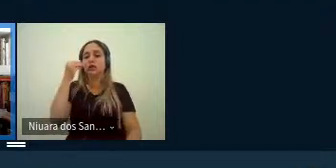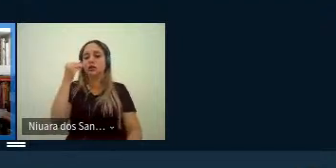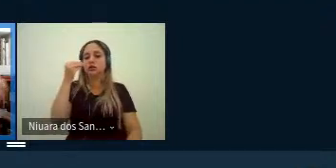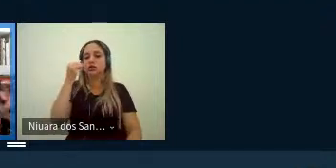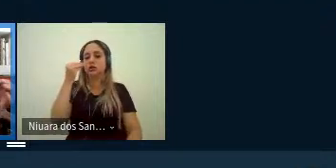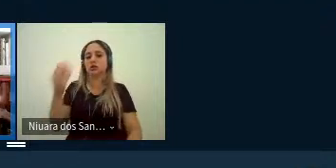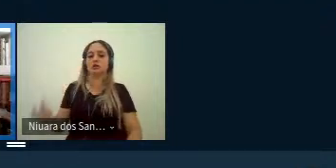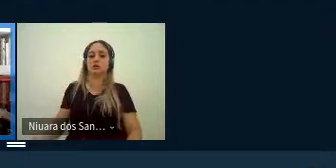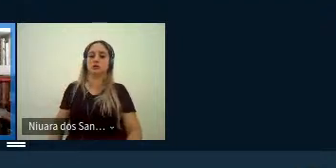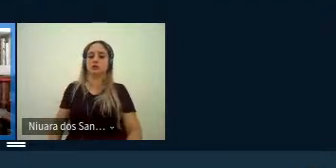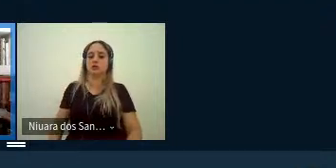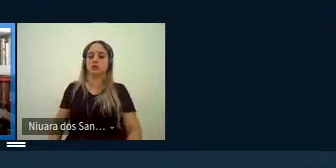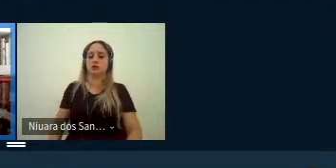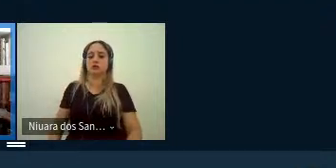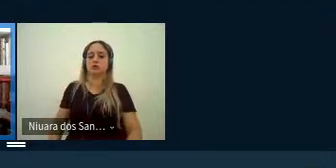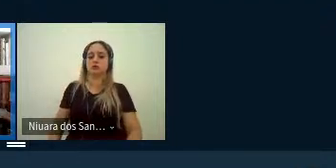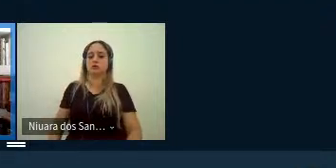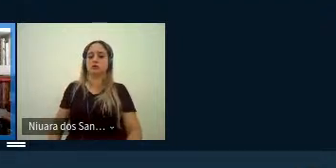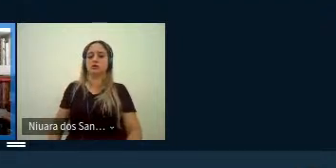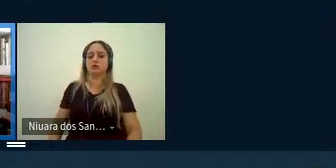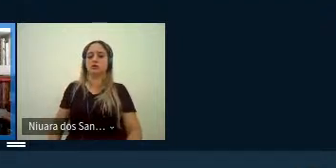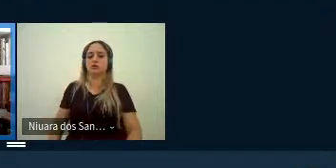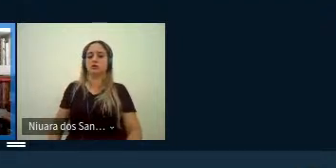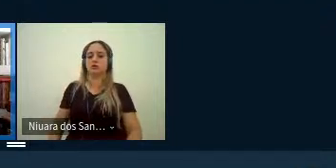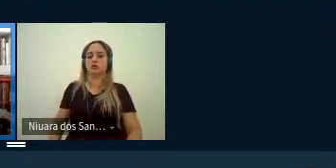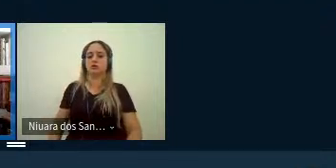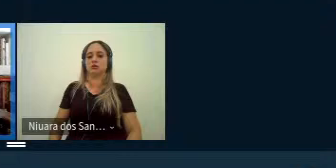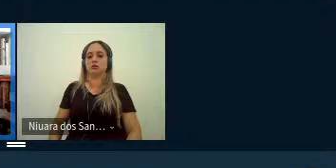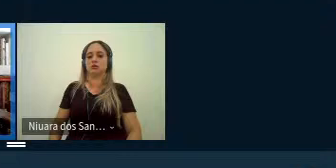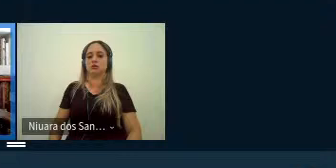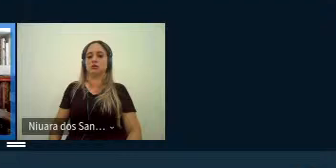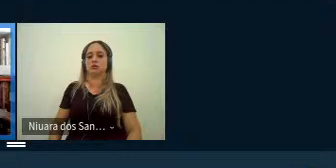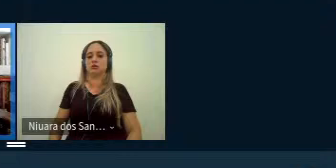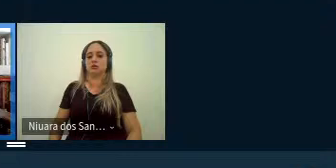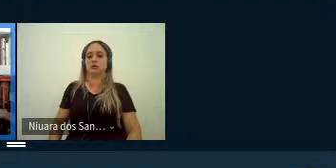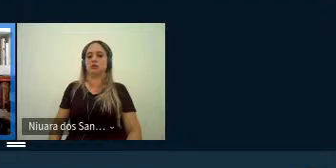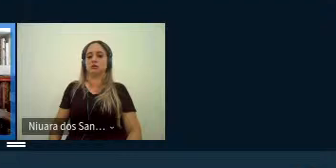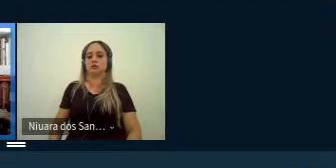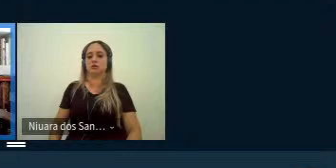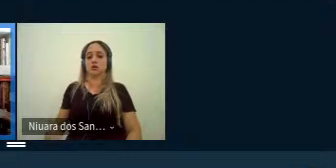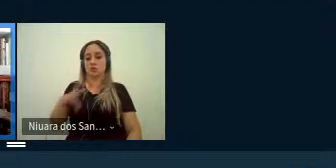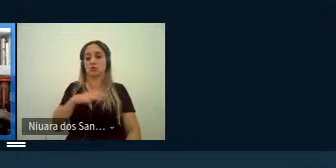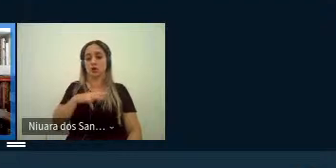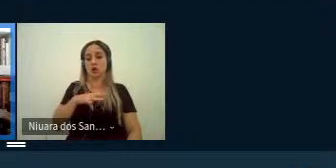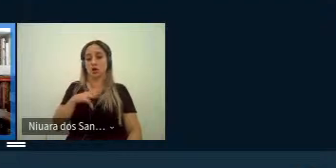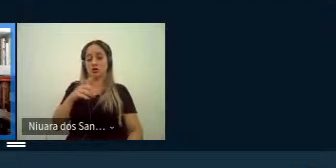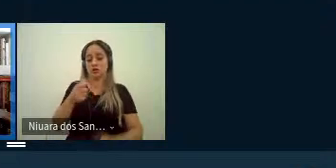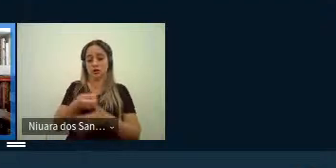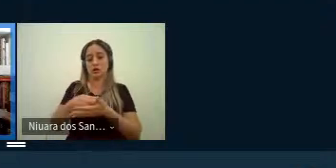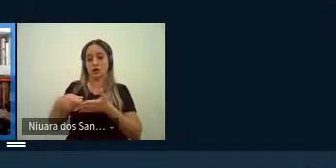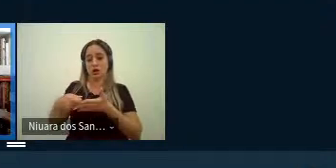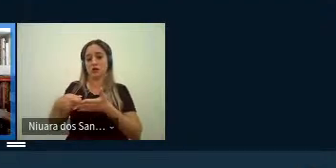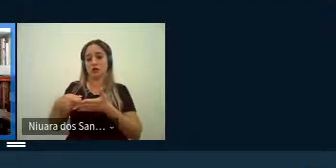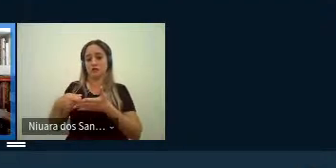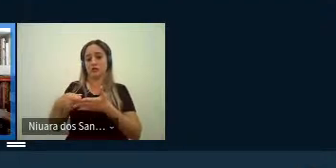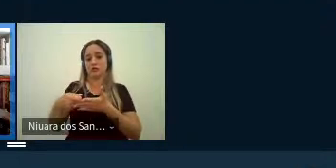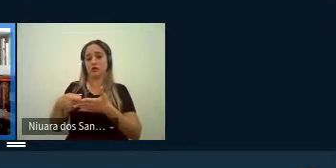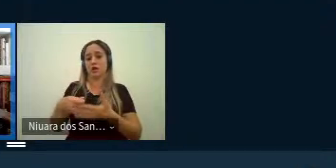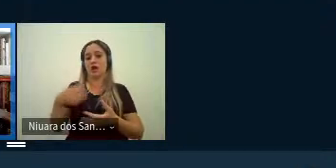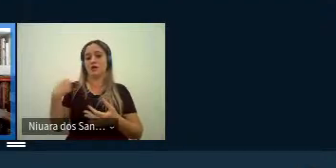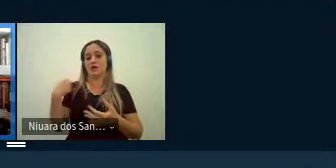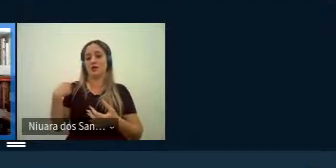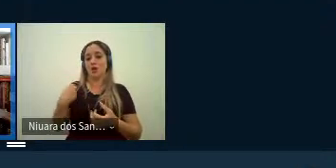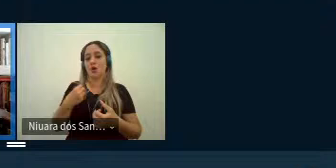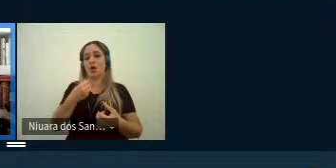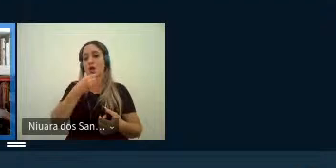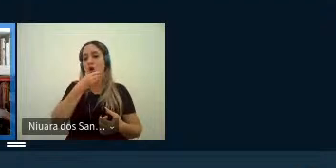in a man's land quest of gender and translation em português né escrevendo em terra de homem de